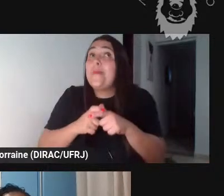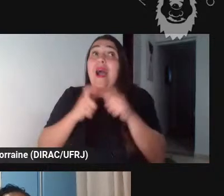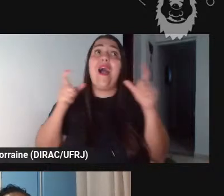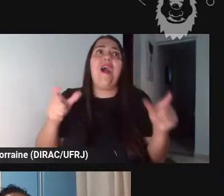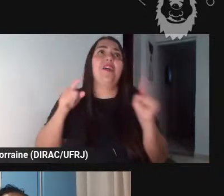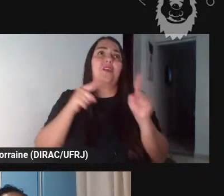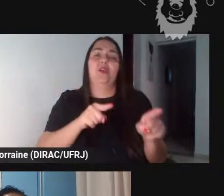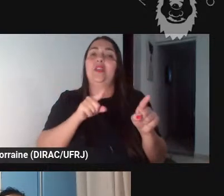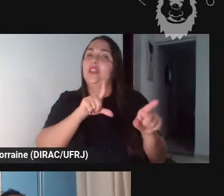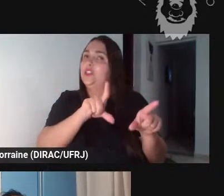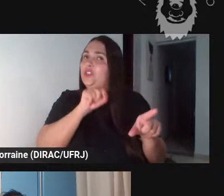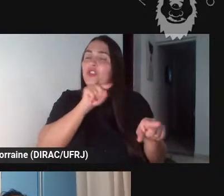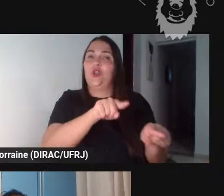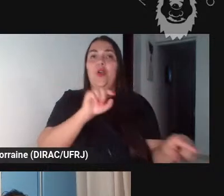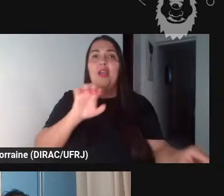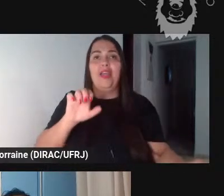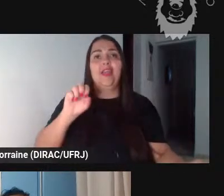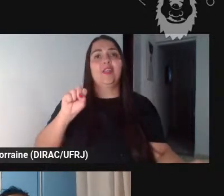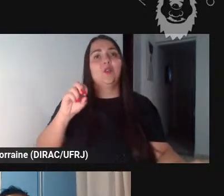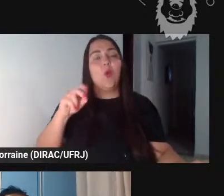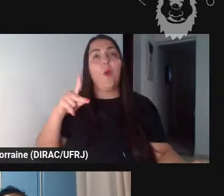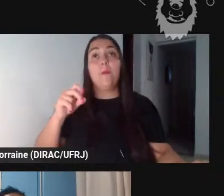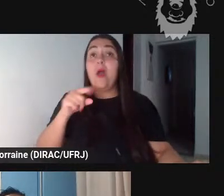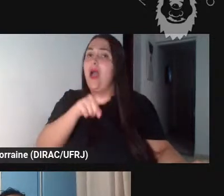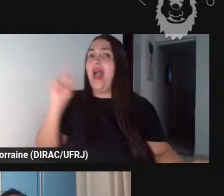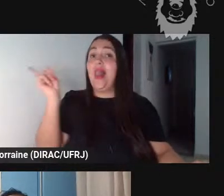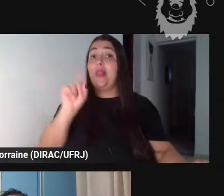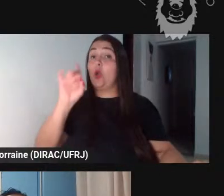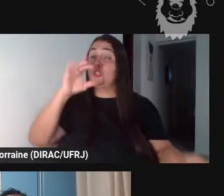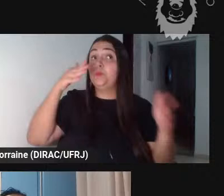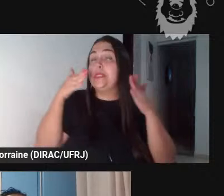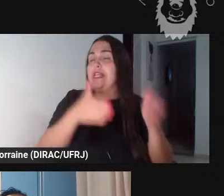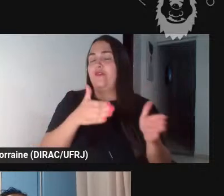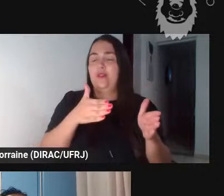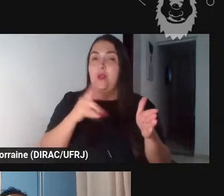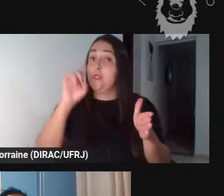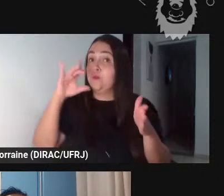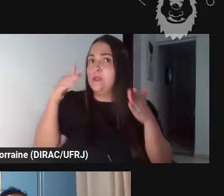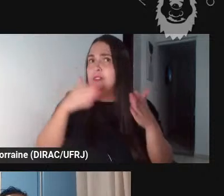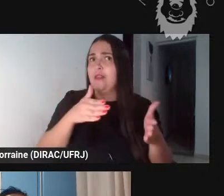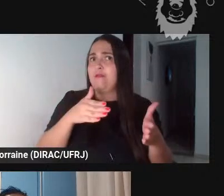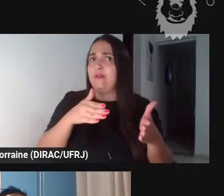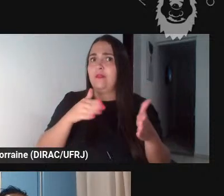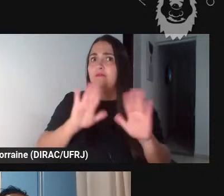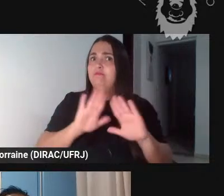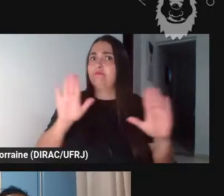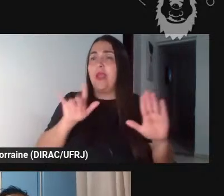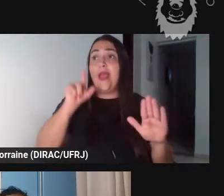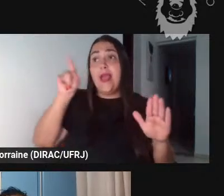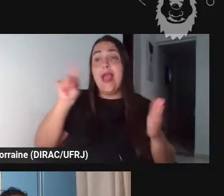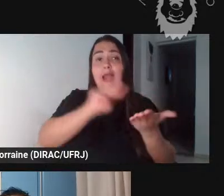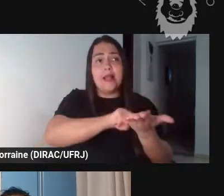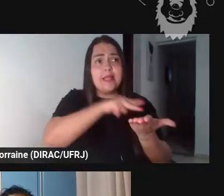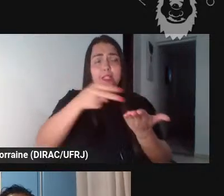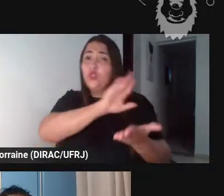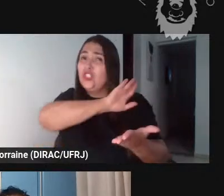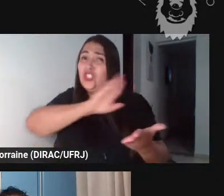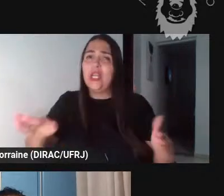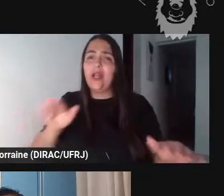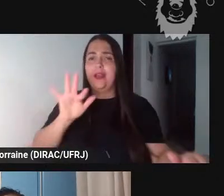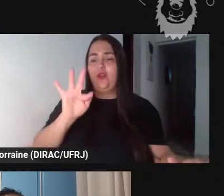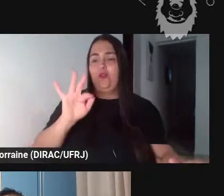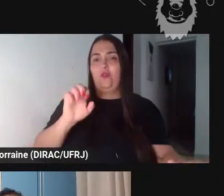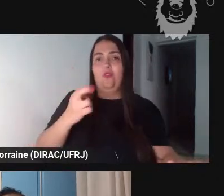Exoco e ela não ela é bem específica ela traduz de Fedro achei